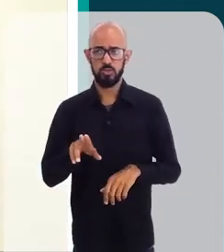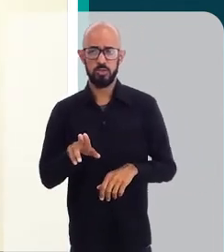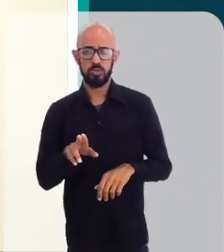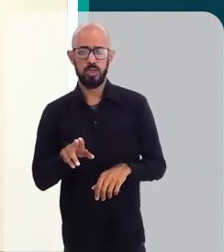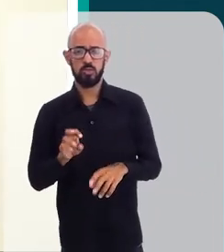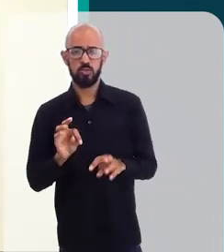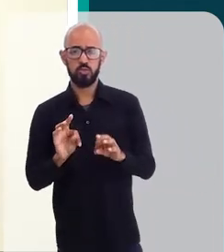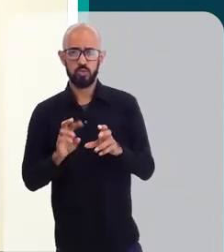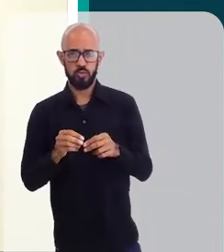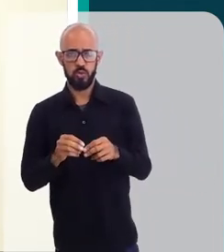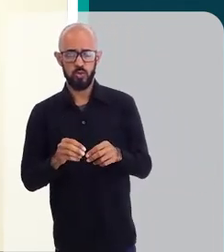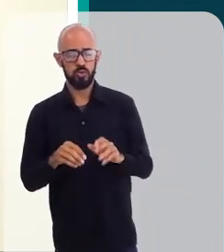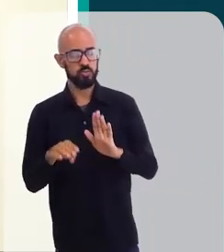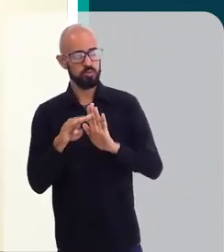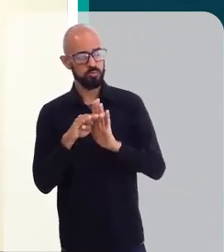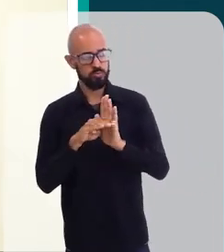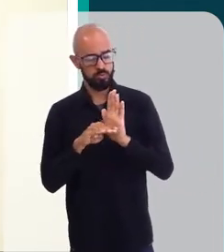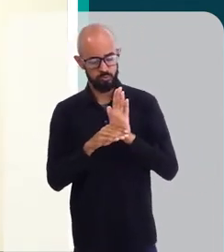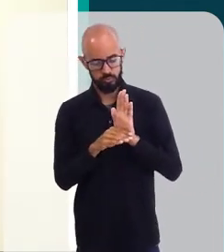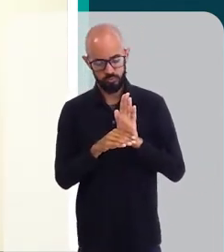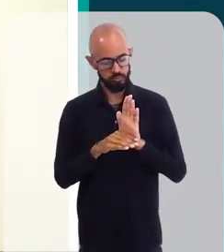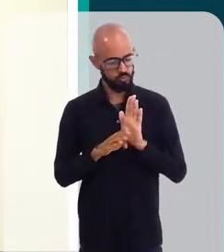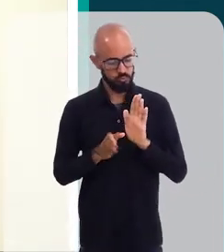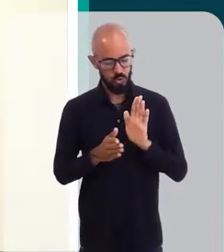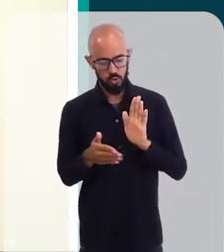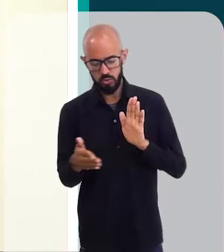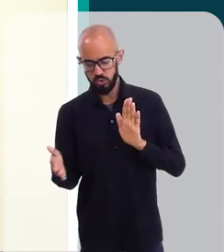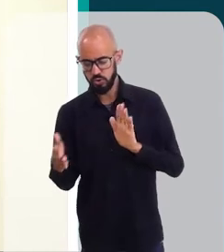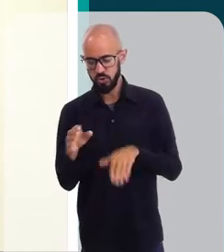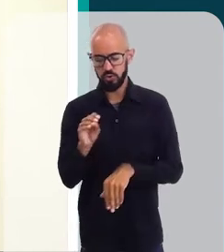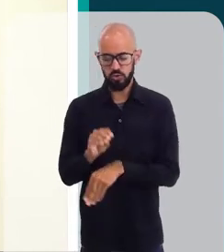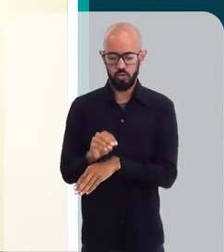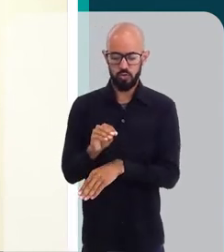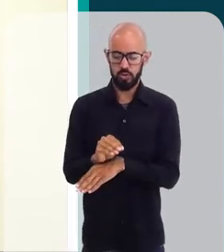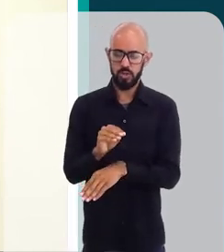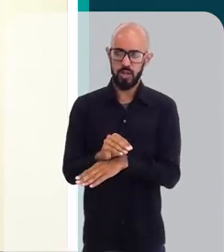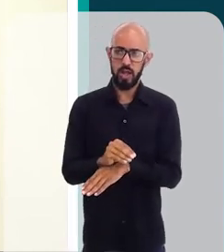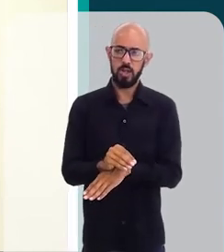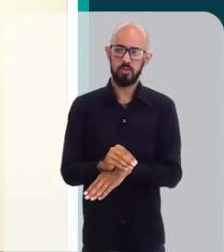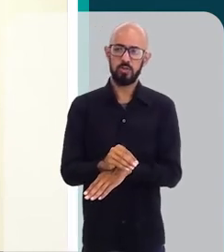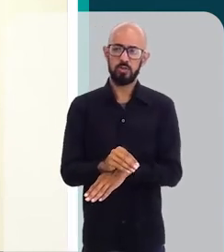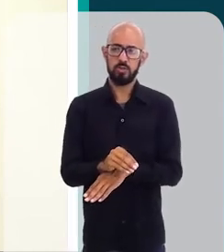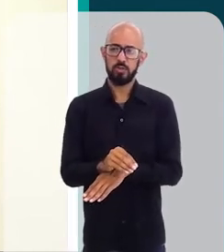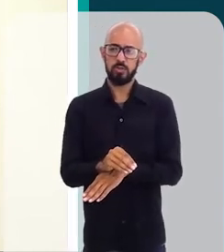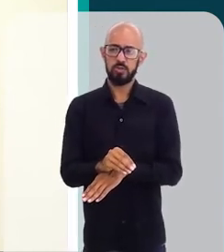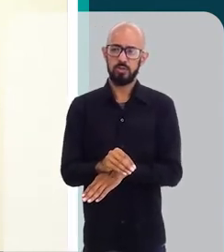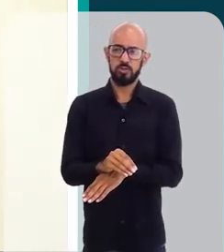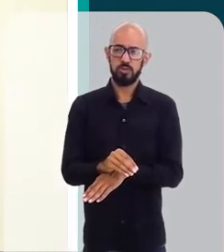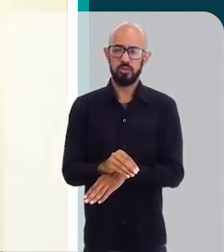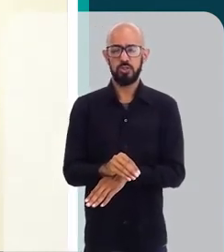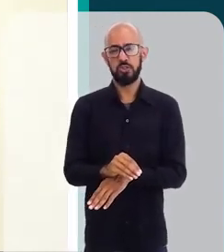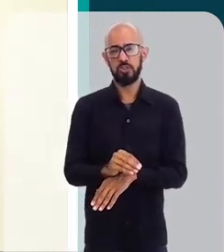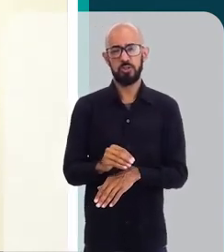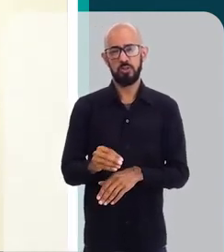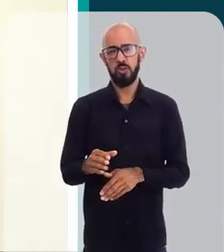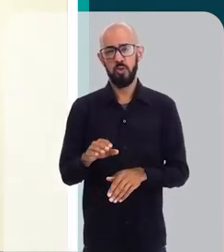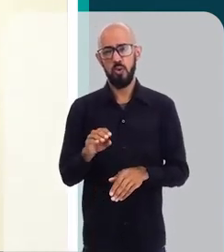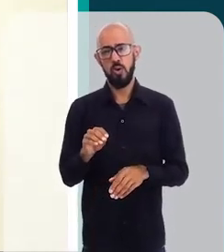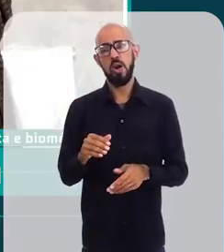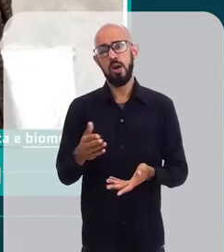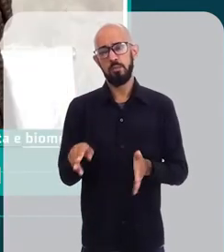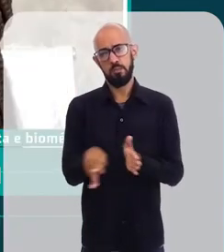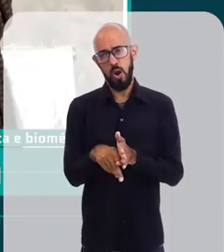com todos os passos de uma rotina de cuidados de skin care, pode passar por todos os